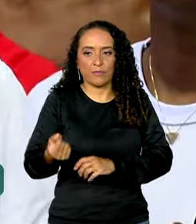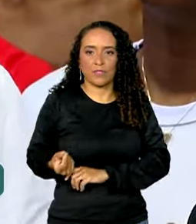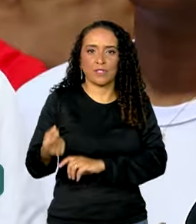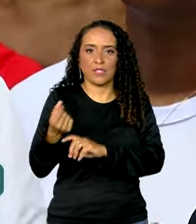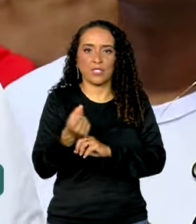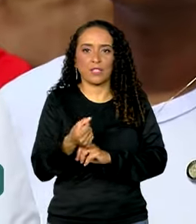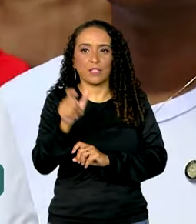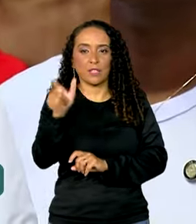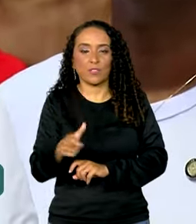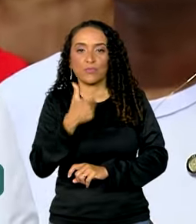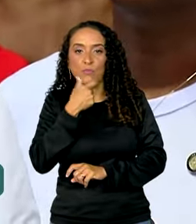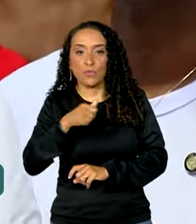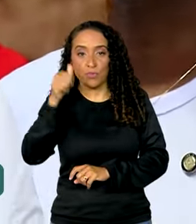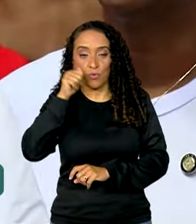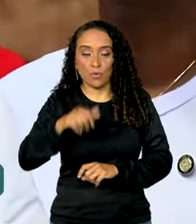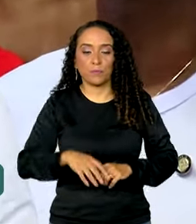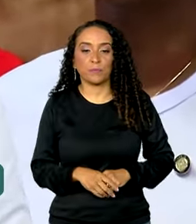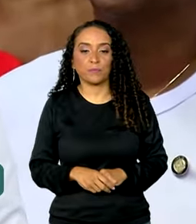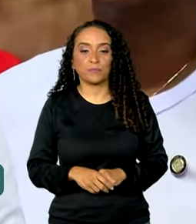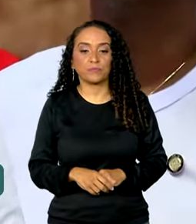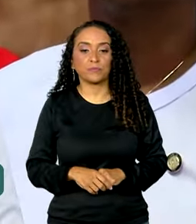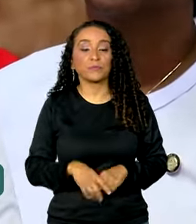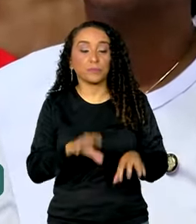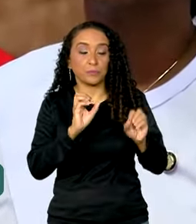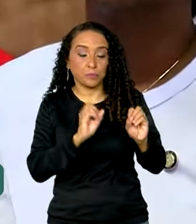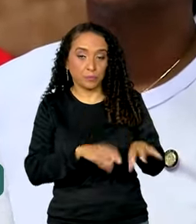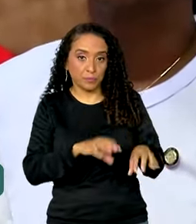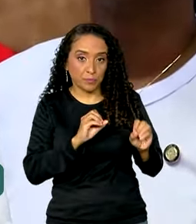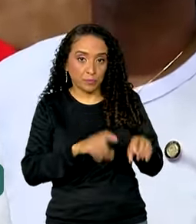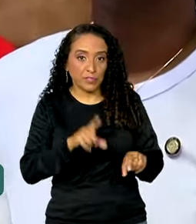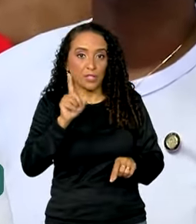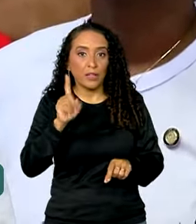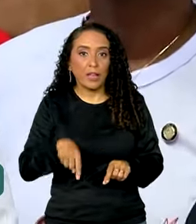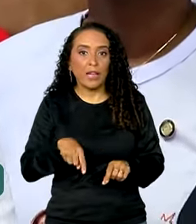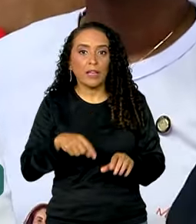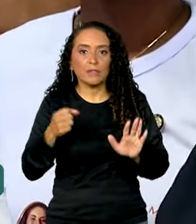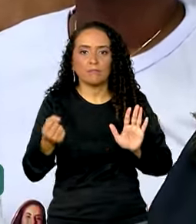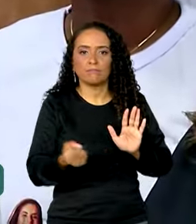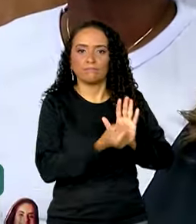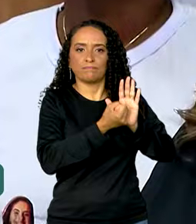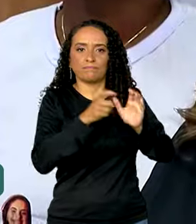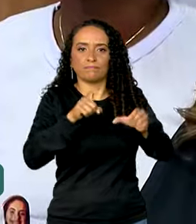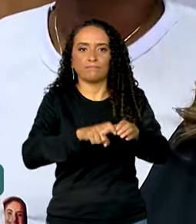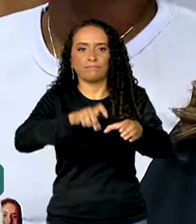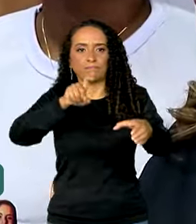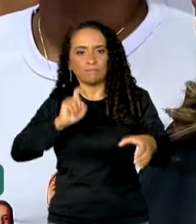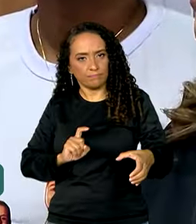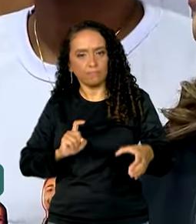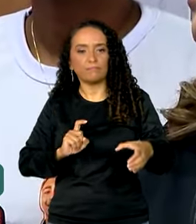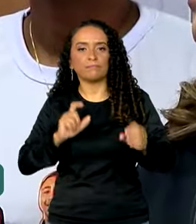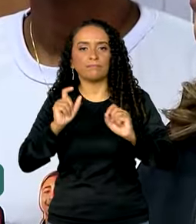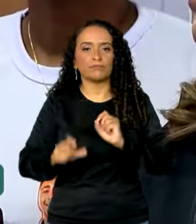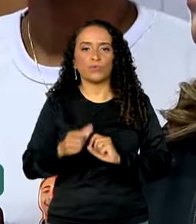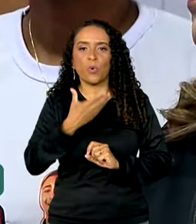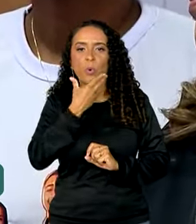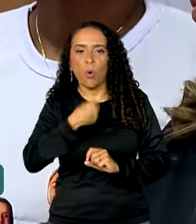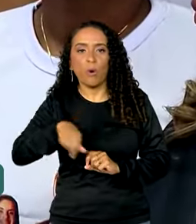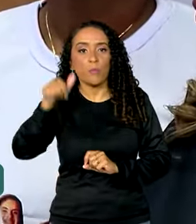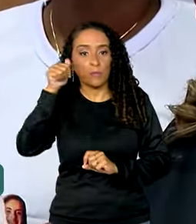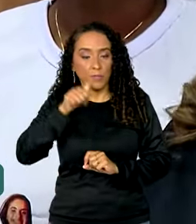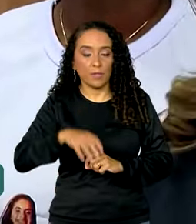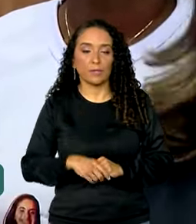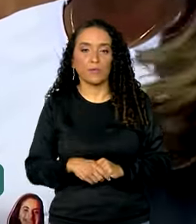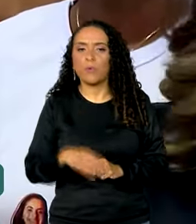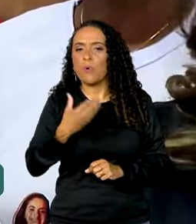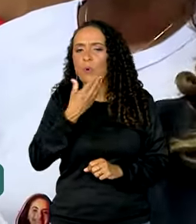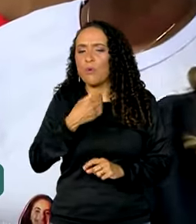de homens e mulheres. A educação, ele é um símbolo de independência de homem e de mulher. De